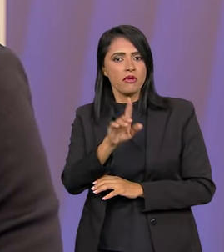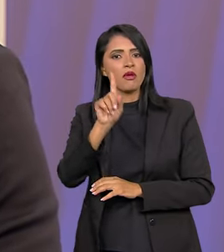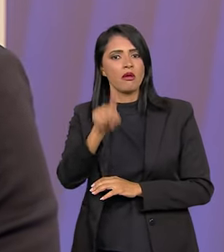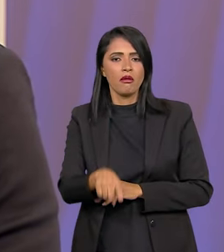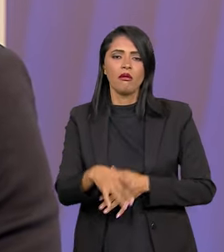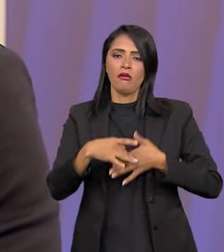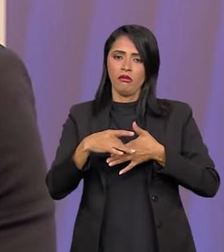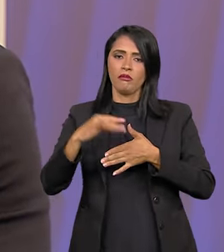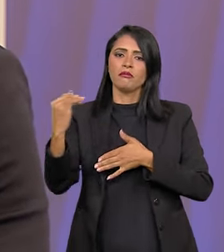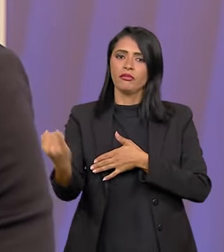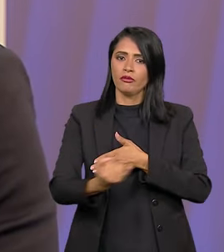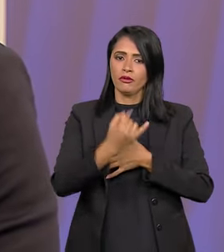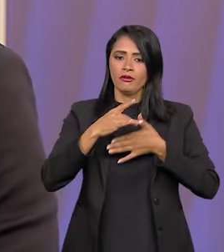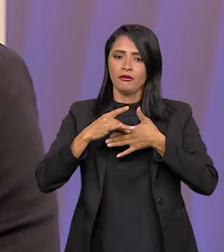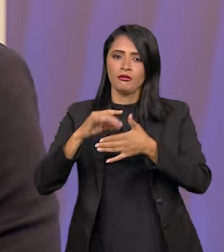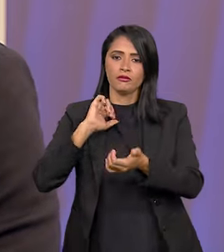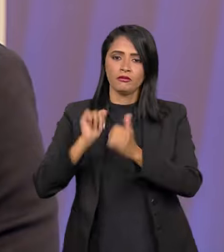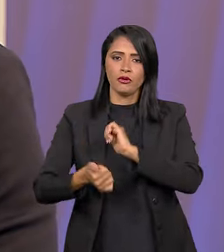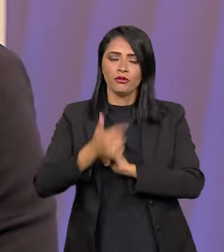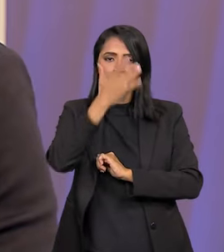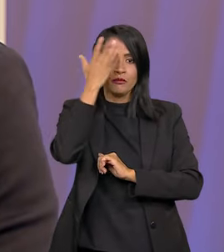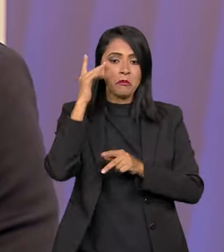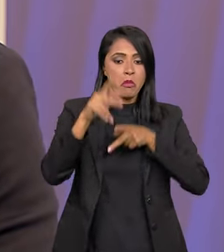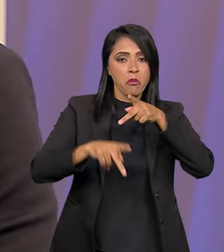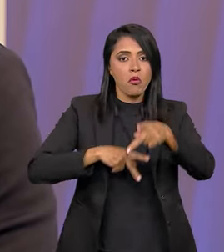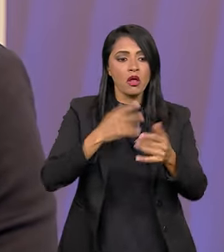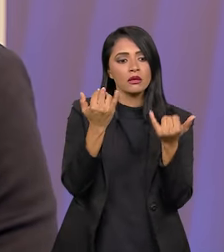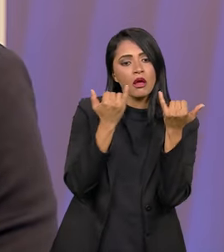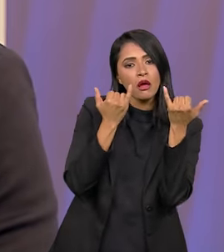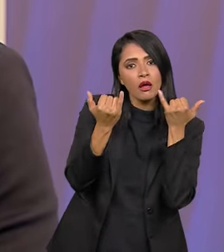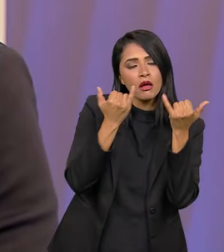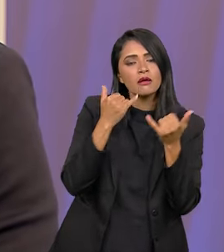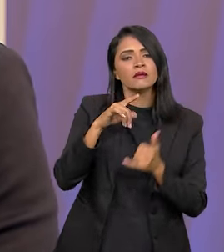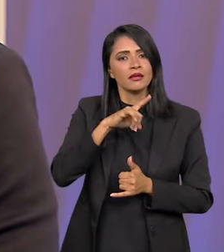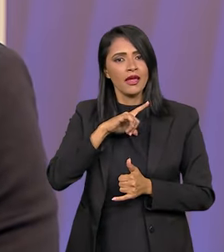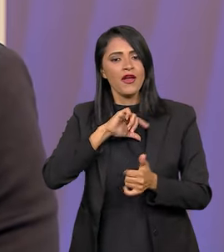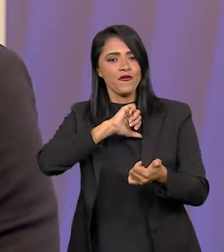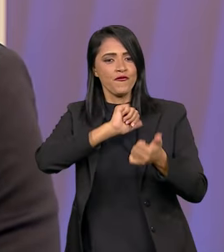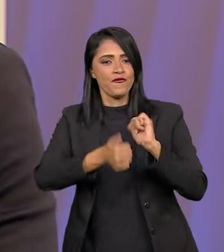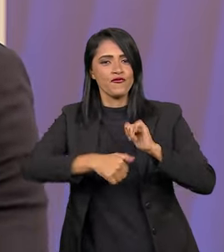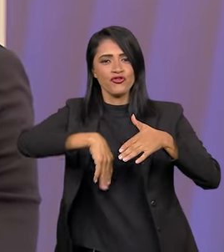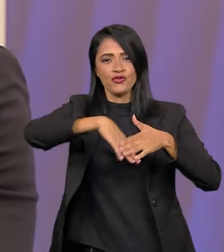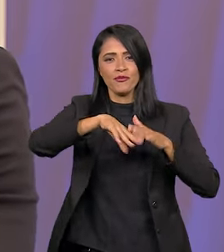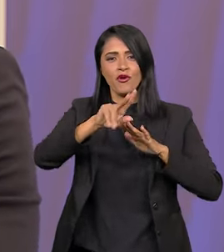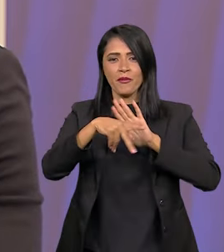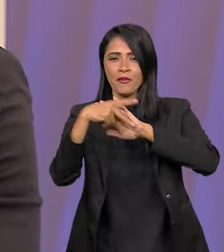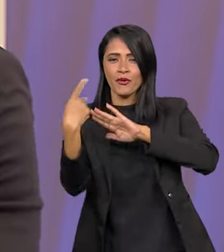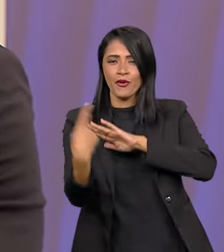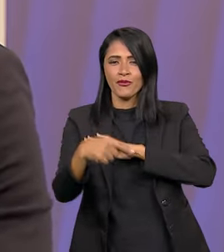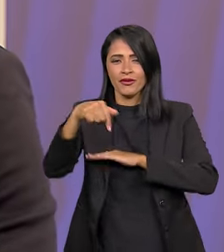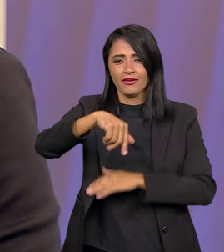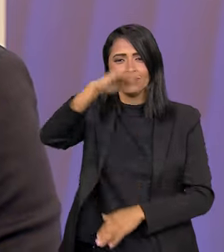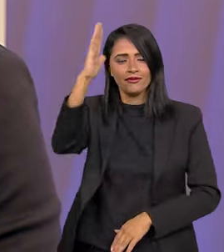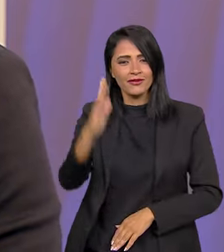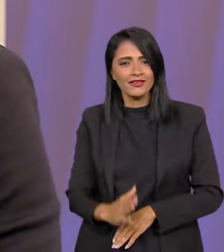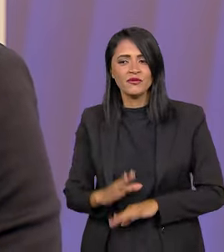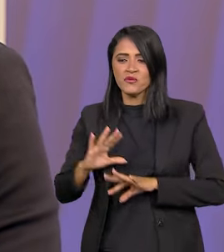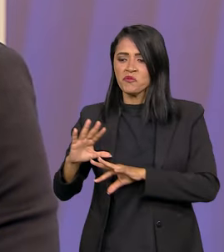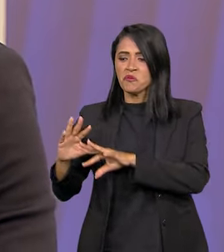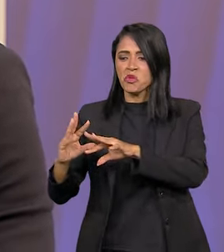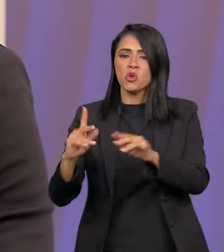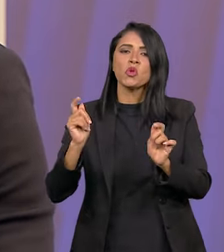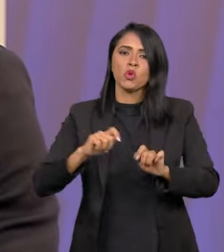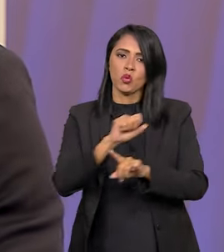importante também levar o esporte para a população. O futebol, que um esporte popular no país,